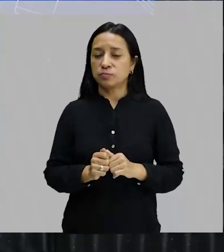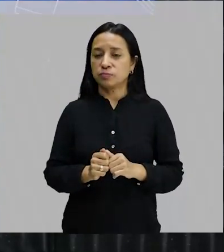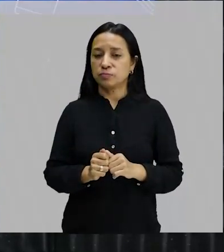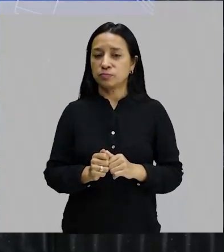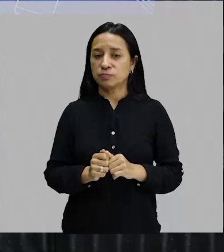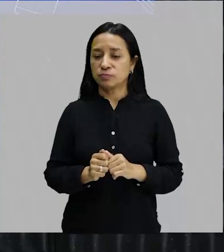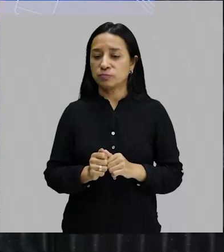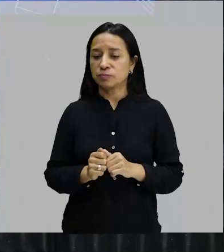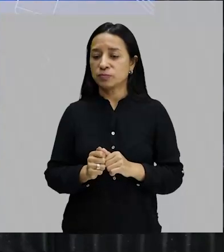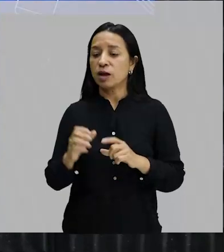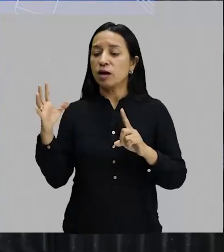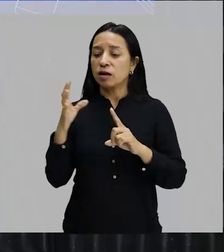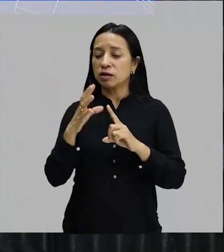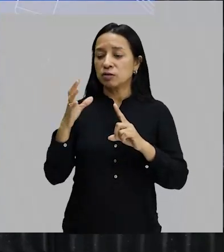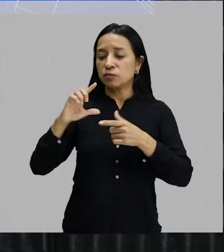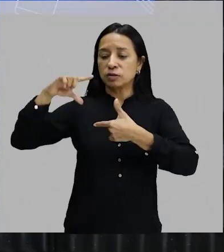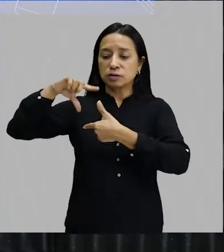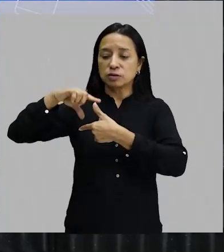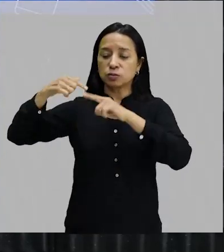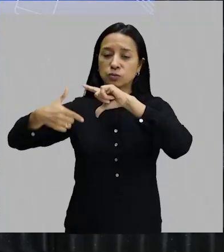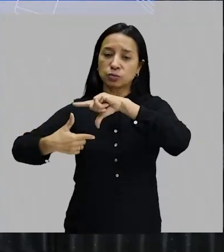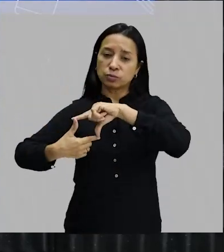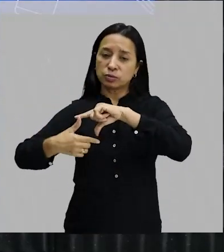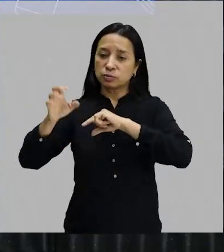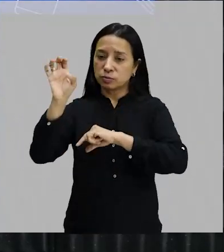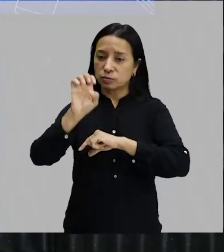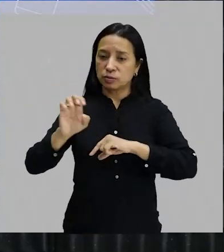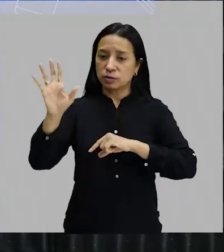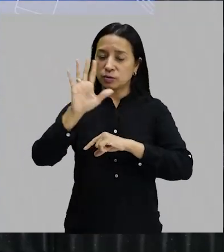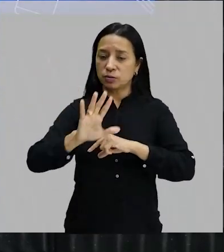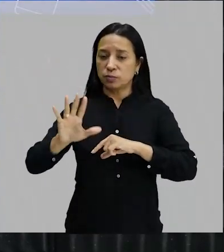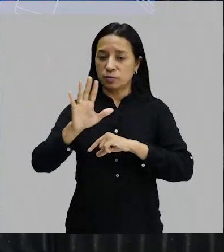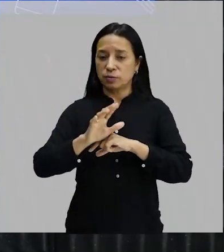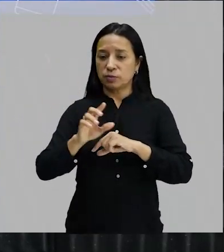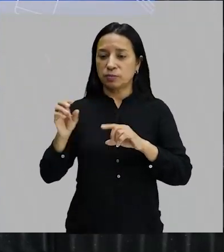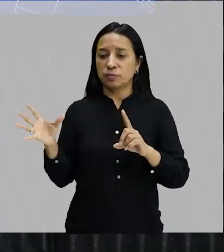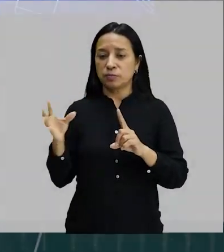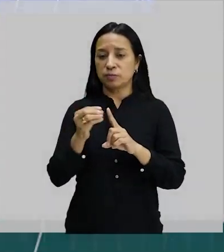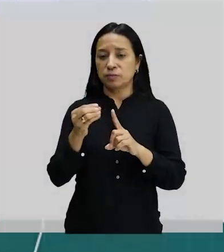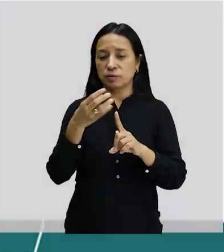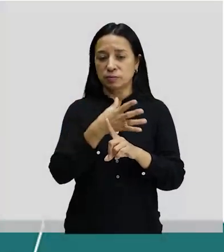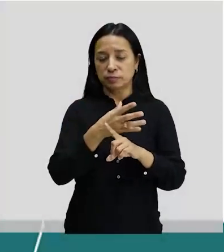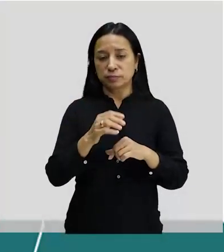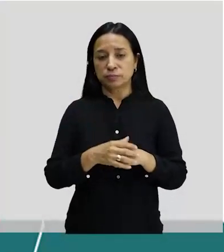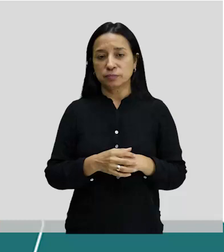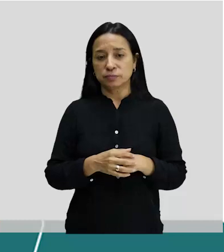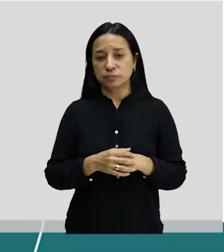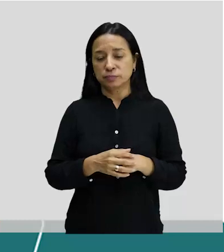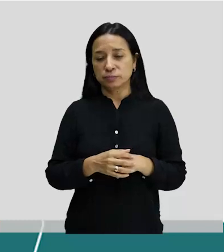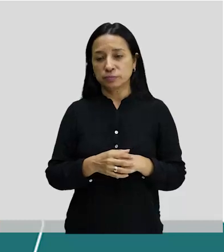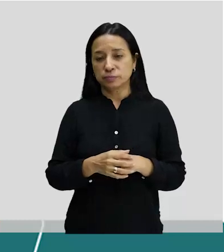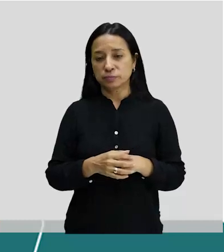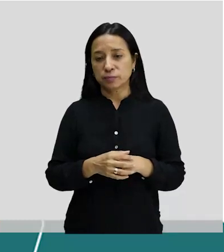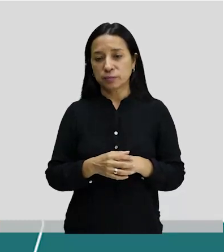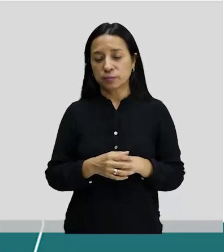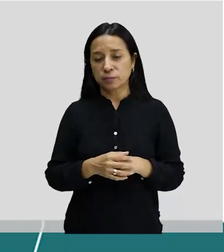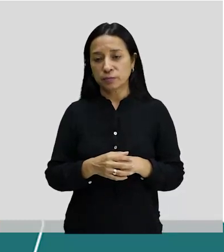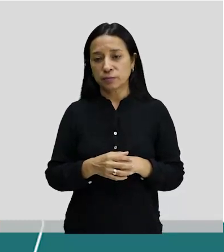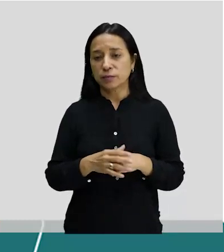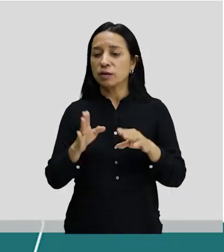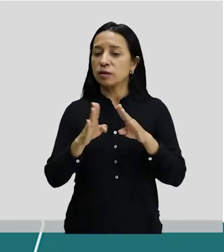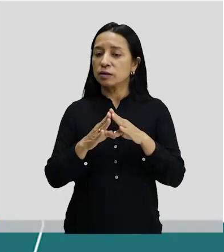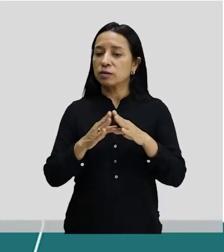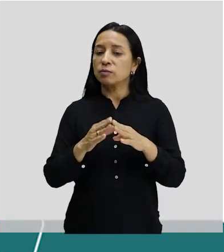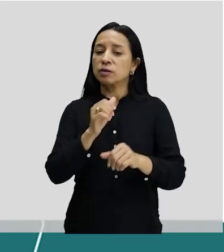Olha a influência do cubismo europeu na arte brasileira da Semana de Arte Moderna. Di Cavalcante, que é a está na foto aqui, era